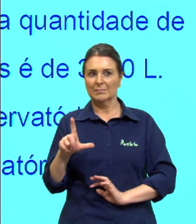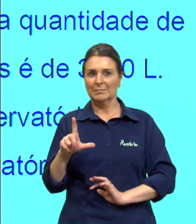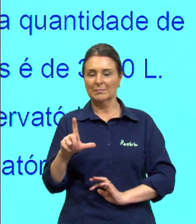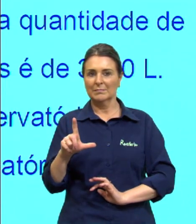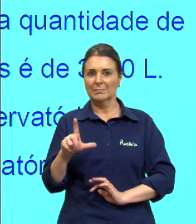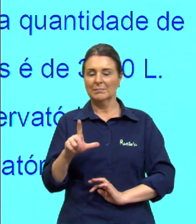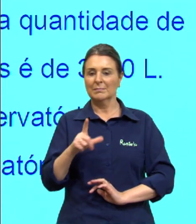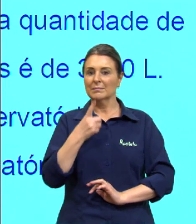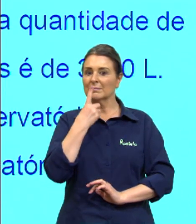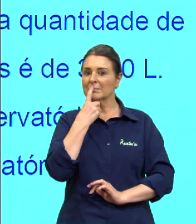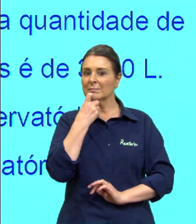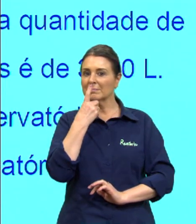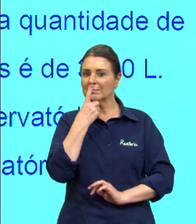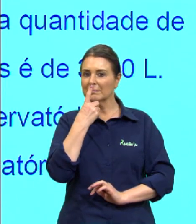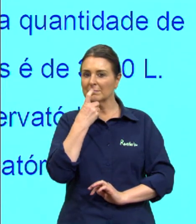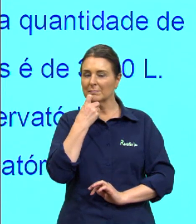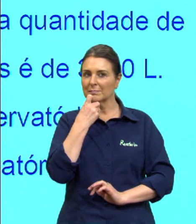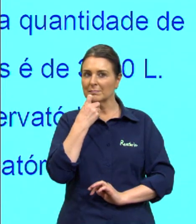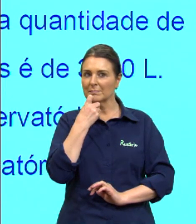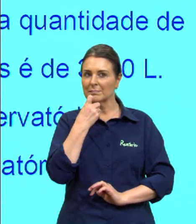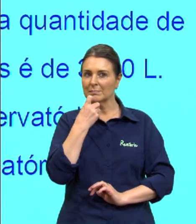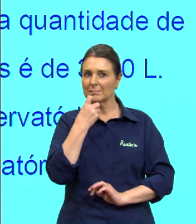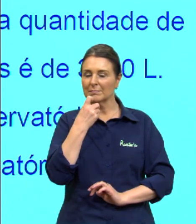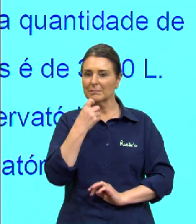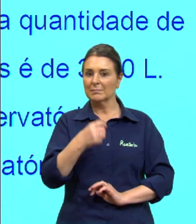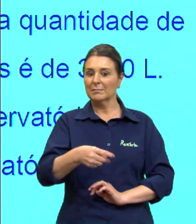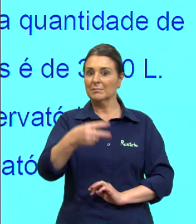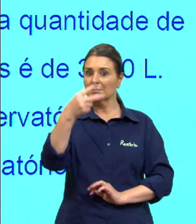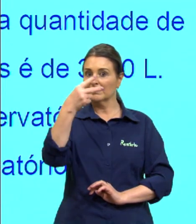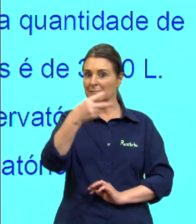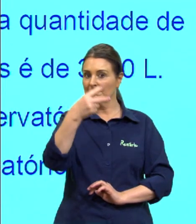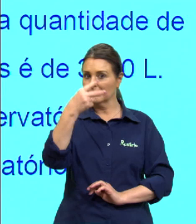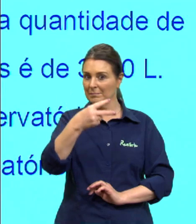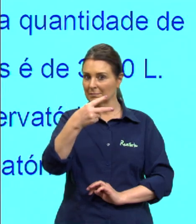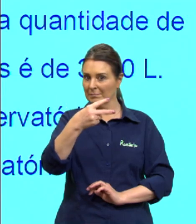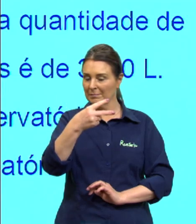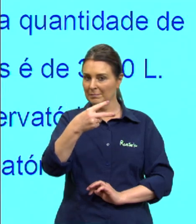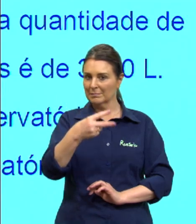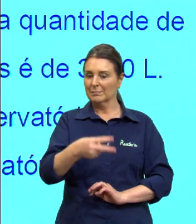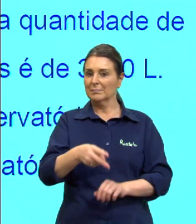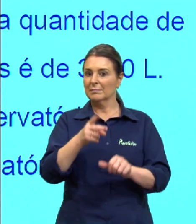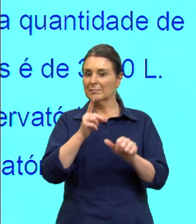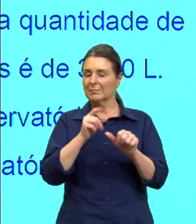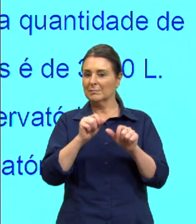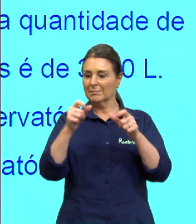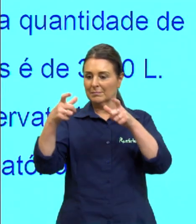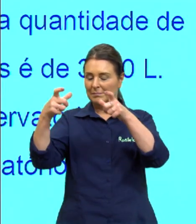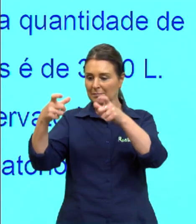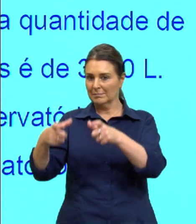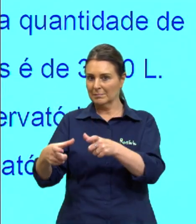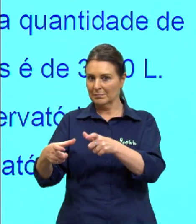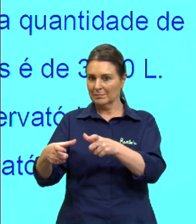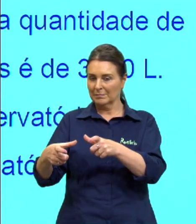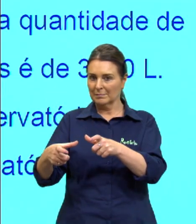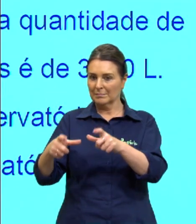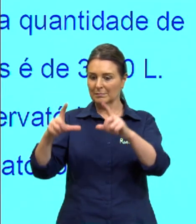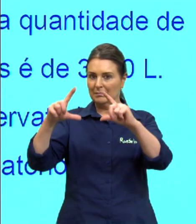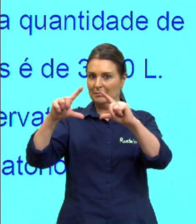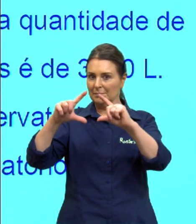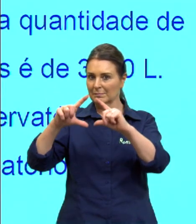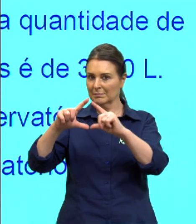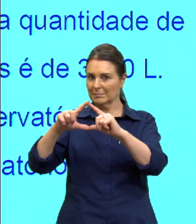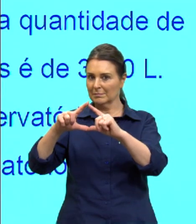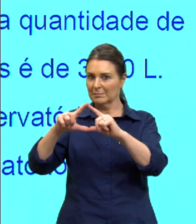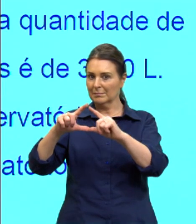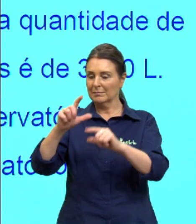Em vermelho, a gente assinalou aqui o segundo reservatório, que é o reservatório que está com o triângulo, que é o